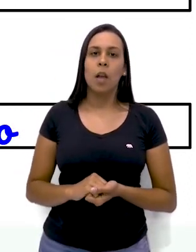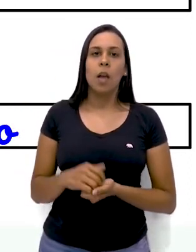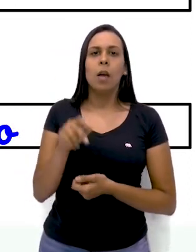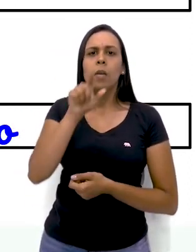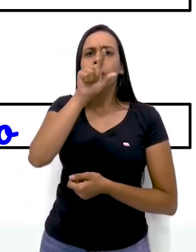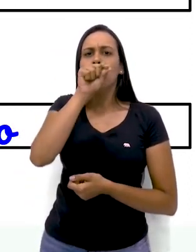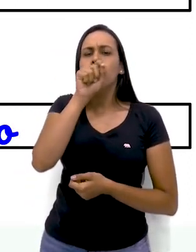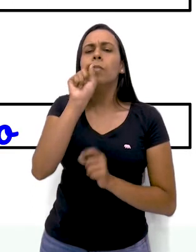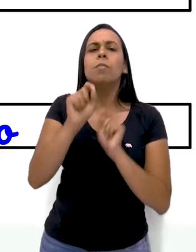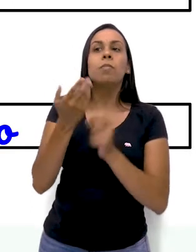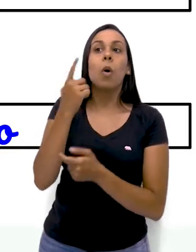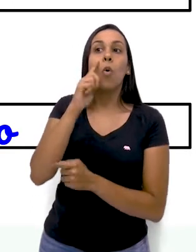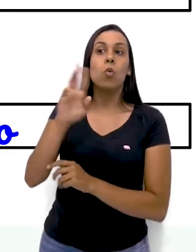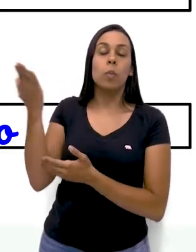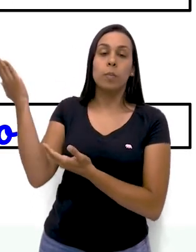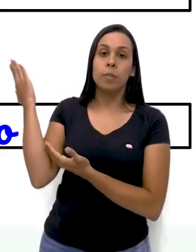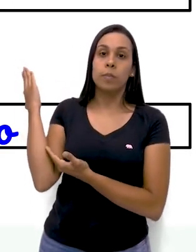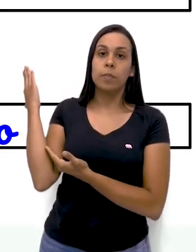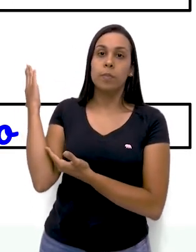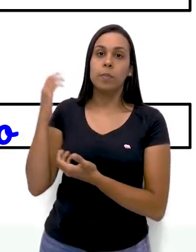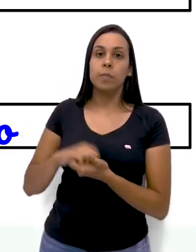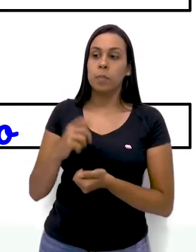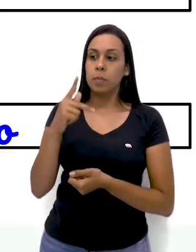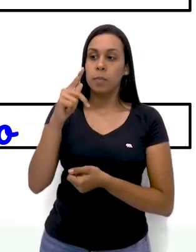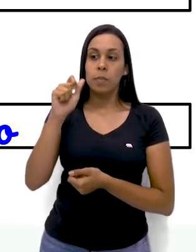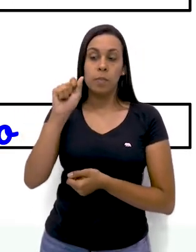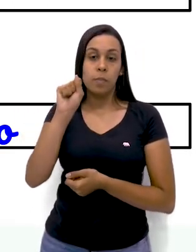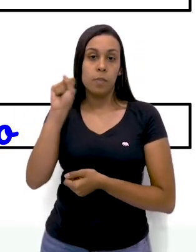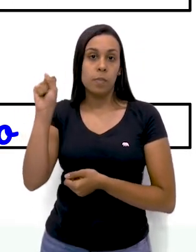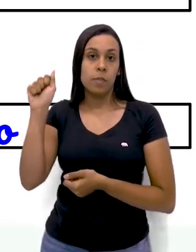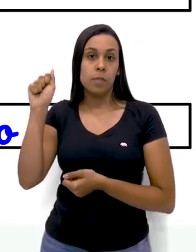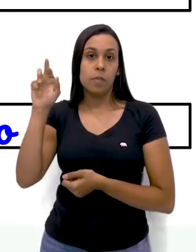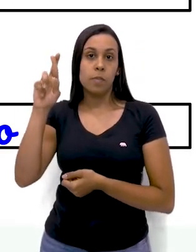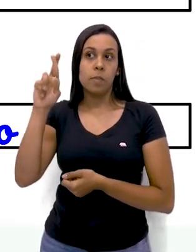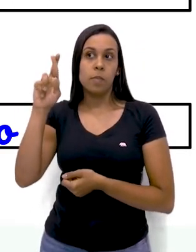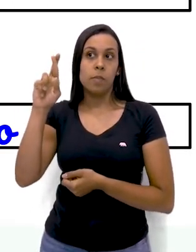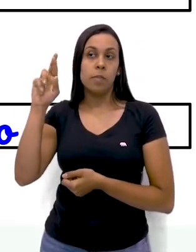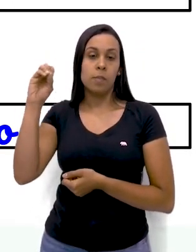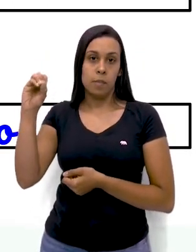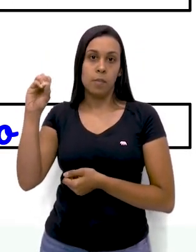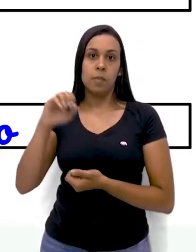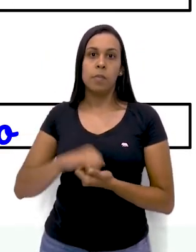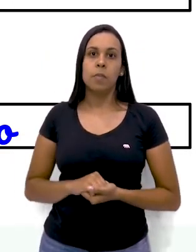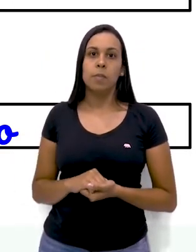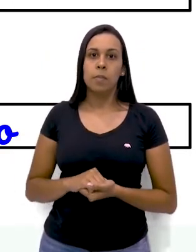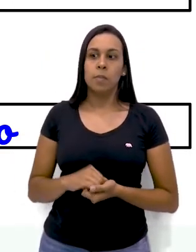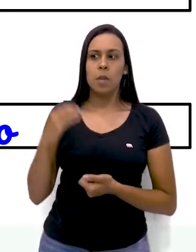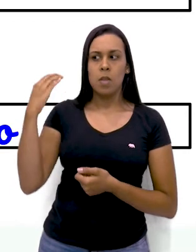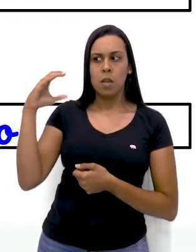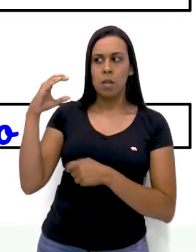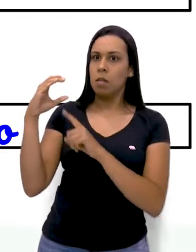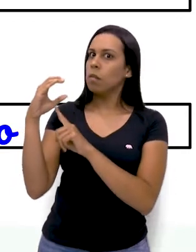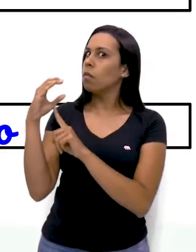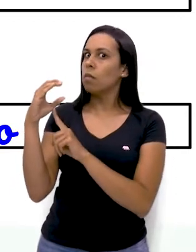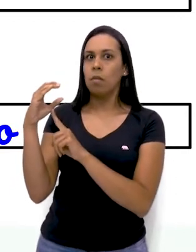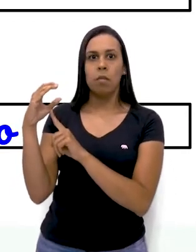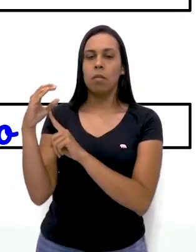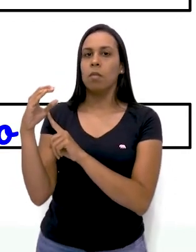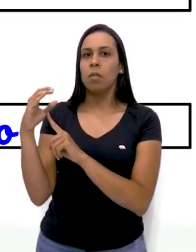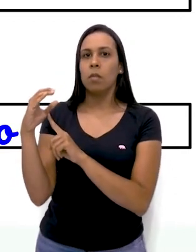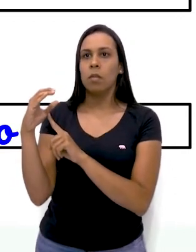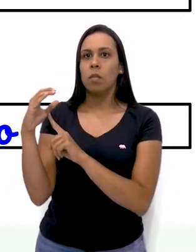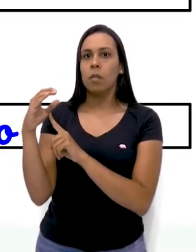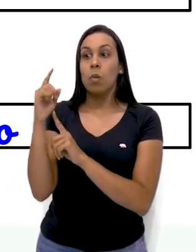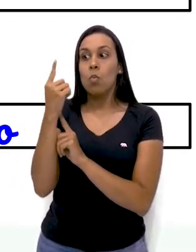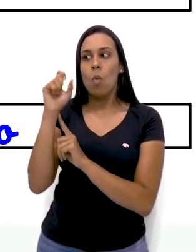Passarinho. Quem escreveu passarinho, dessa forma, está correto, né? Não é com C, cedilha, pessoal. E também não